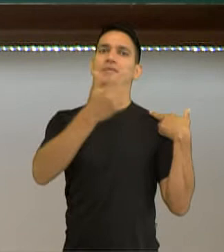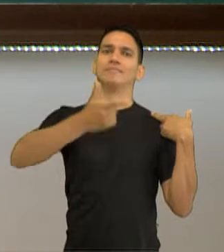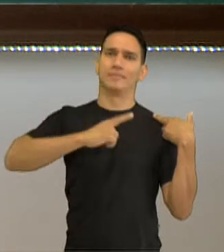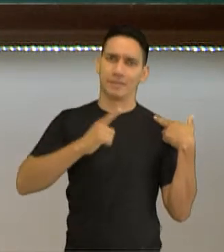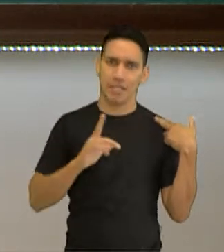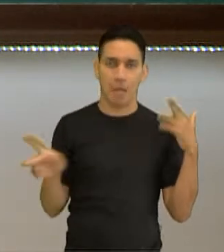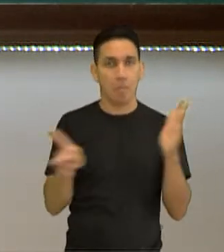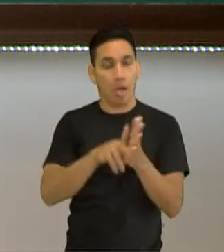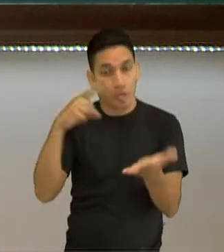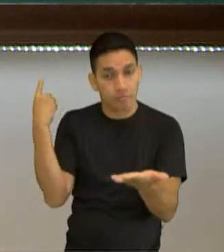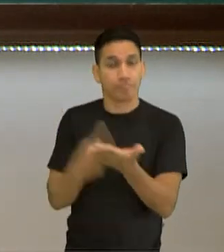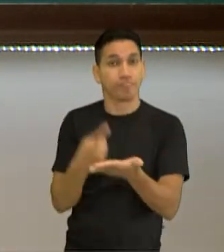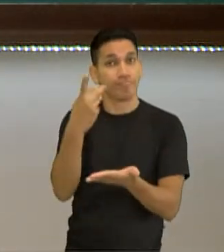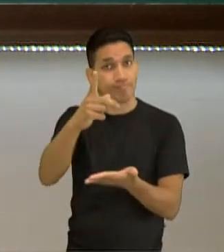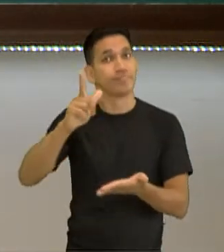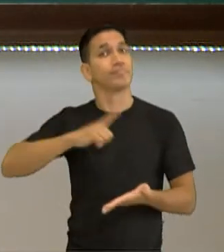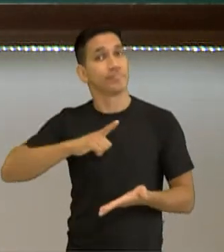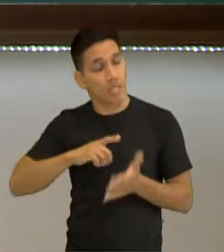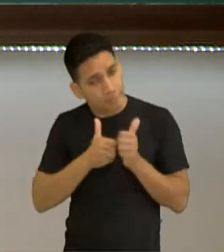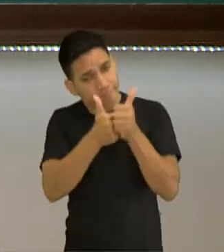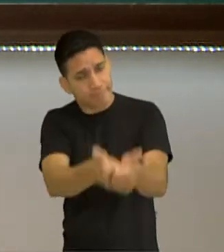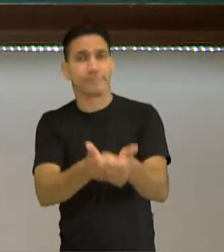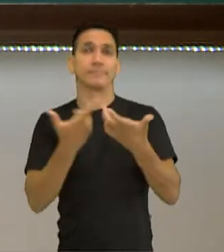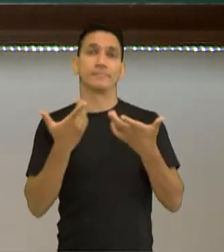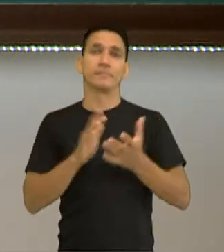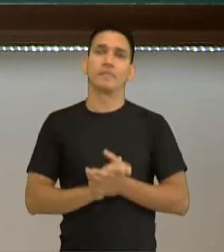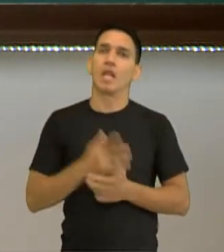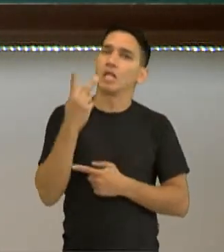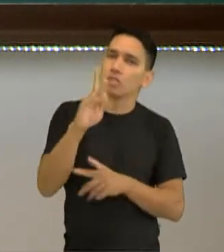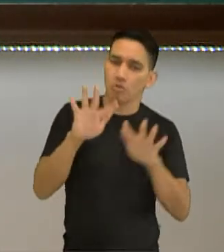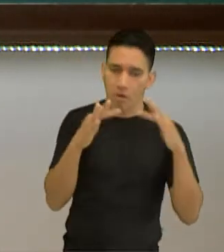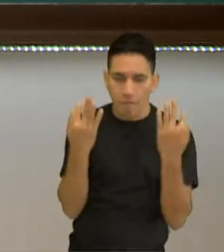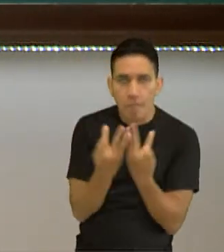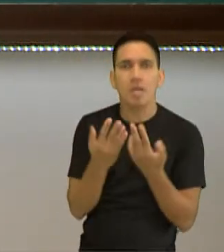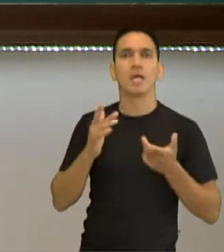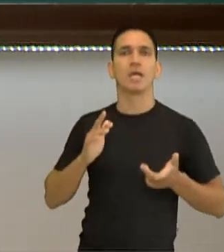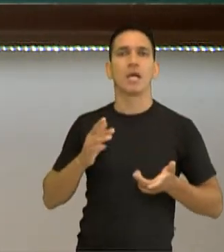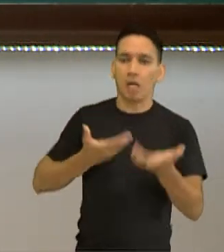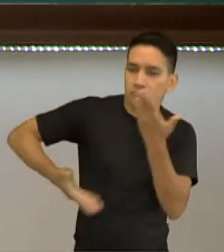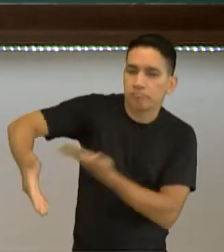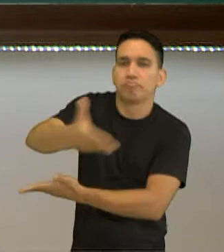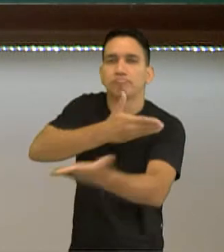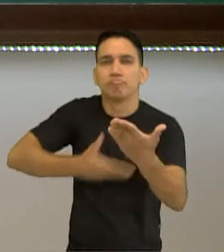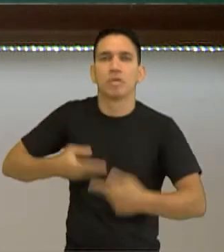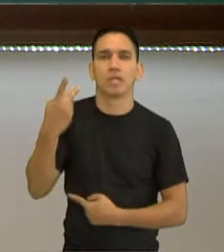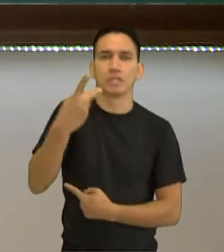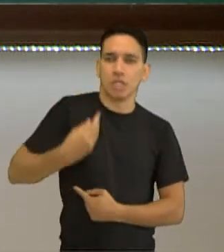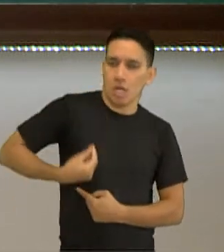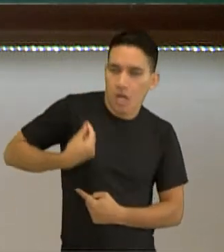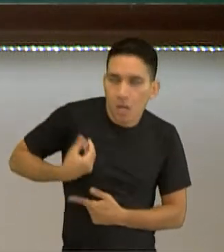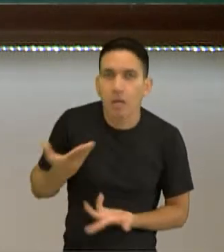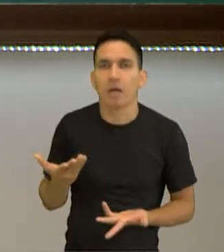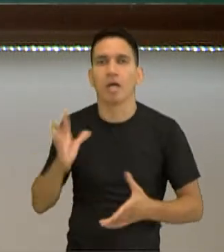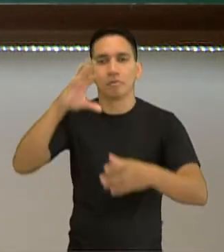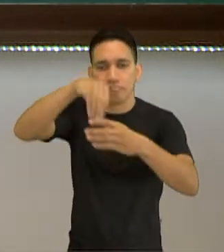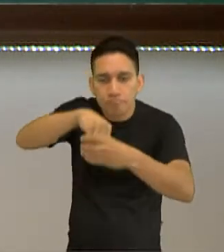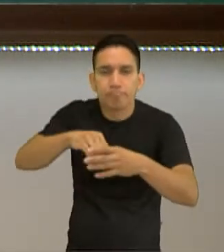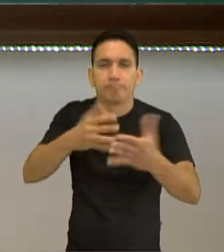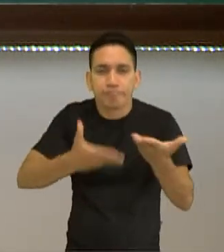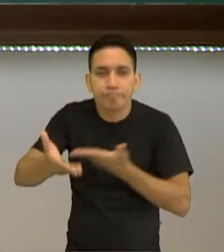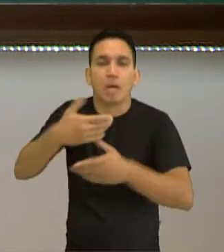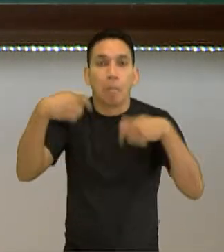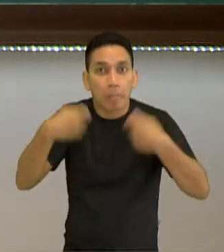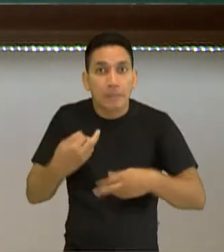compromissos que você tem que fazer, seja na sua família, nos meios sociais onde você está, que você deve